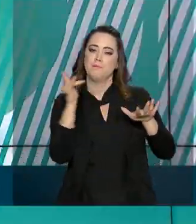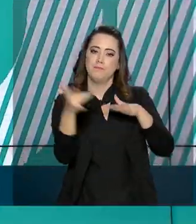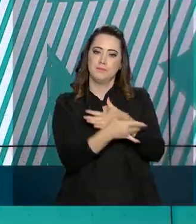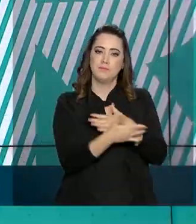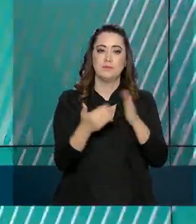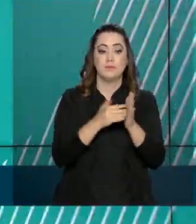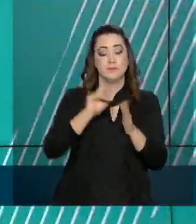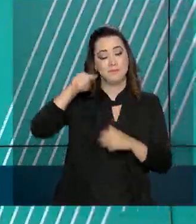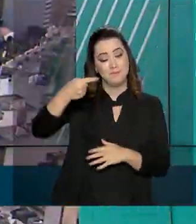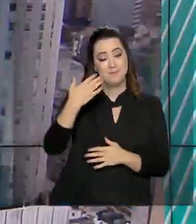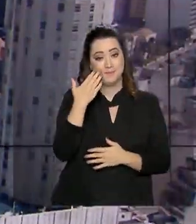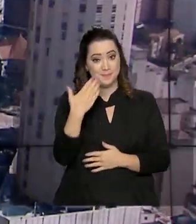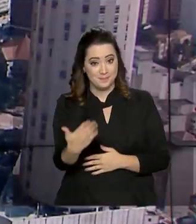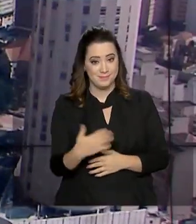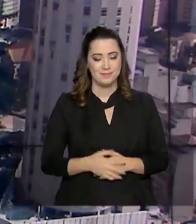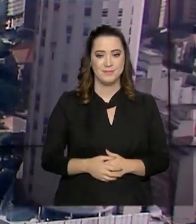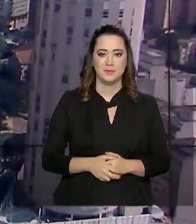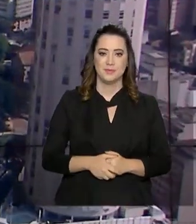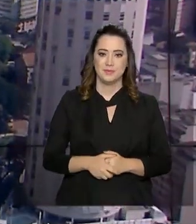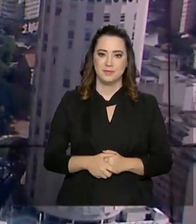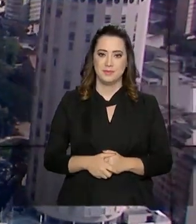sociais. Até a próxima edição.